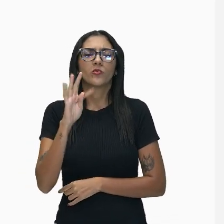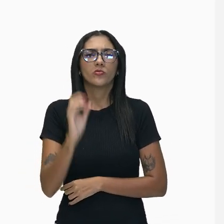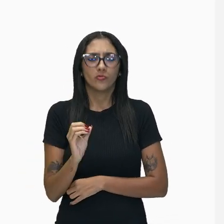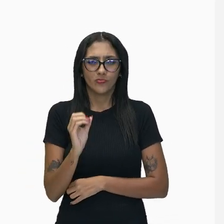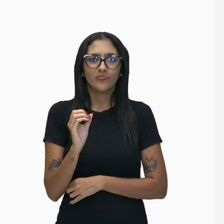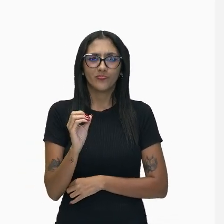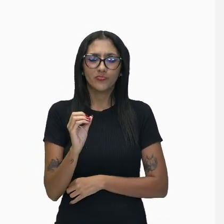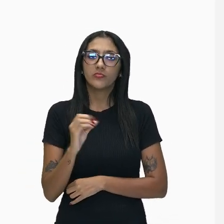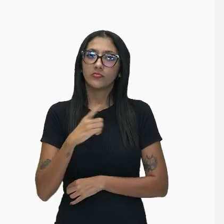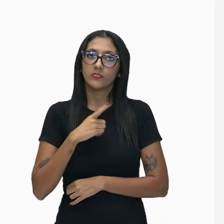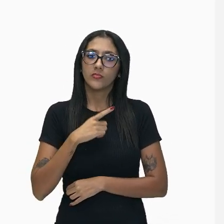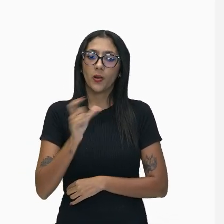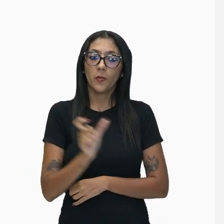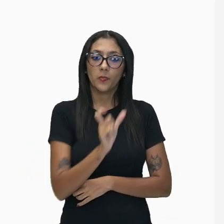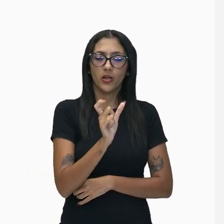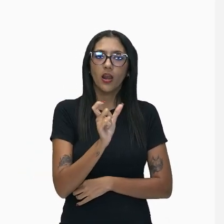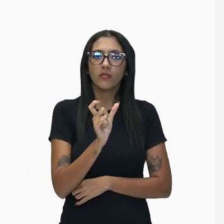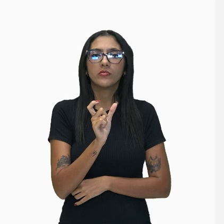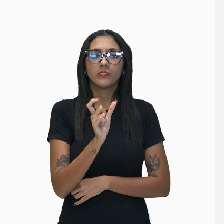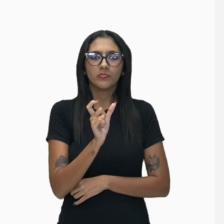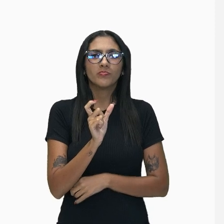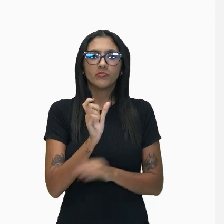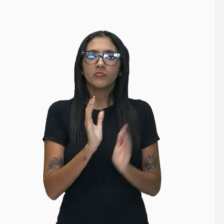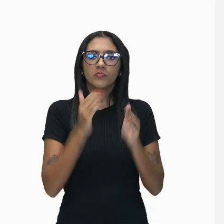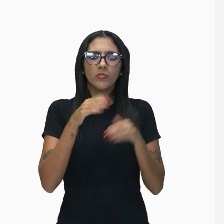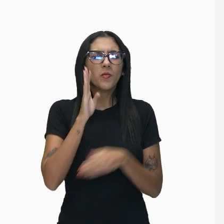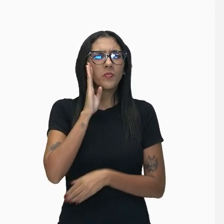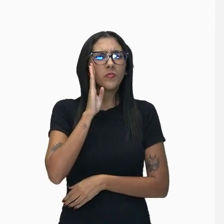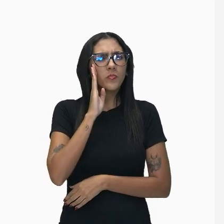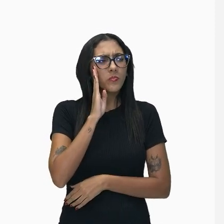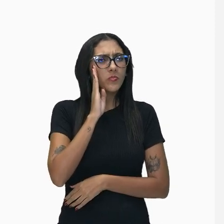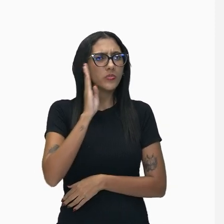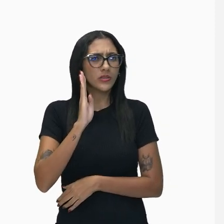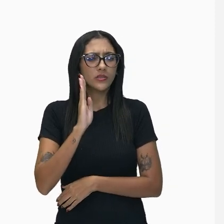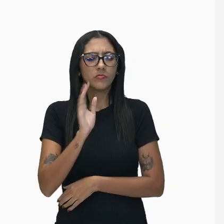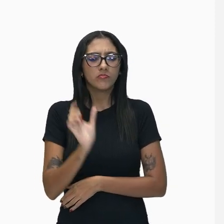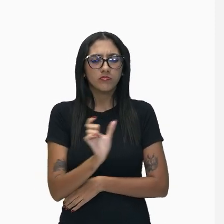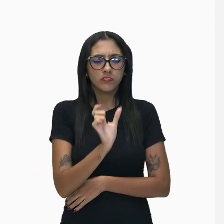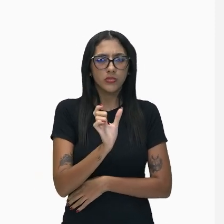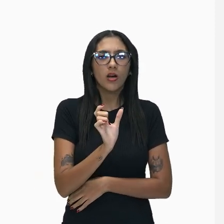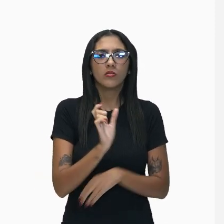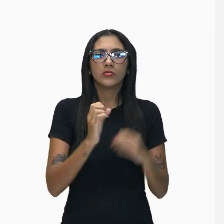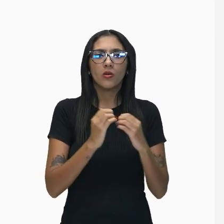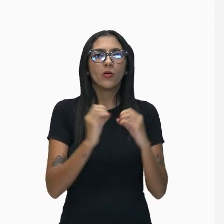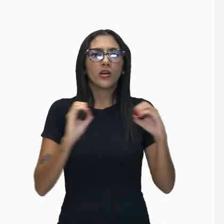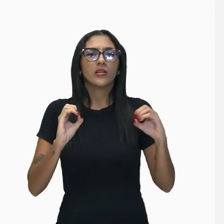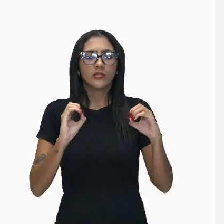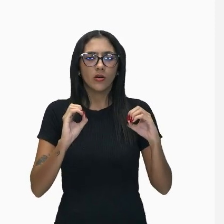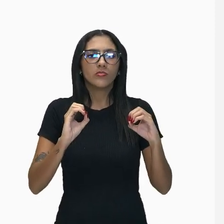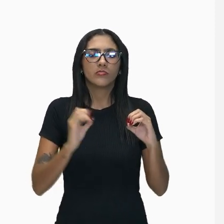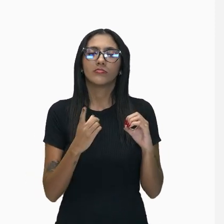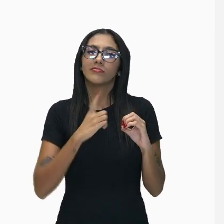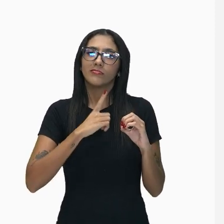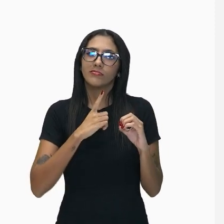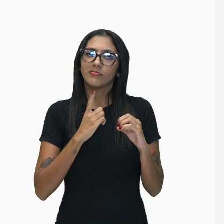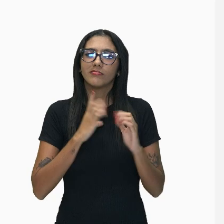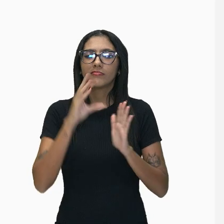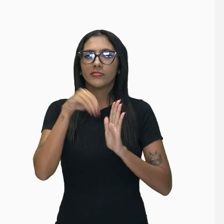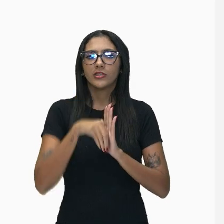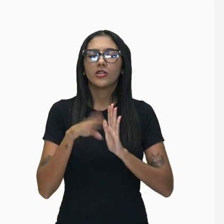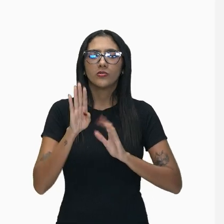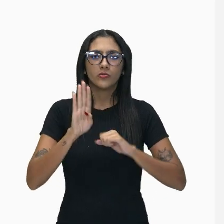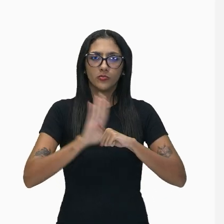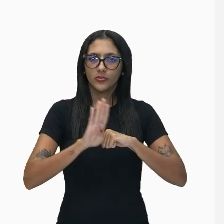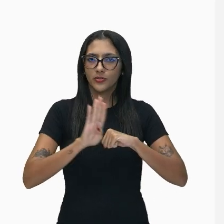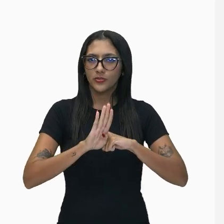núcleo, certo? Geralmente, não. No núcleo dessas funções sintáticas aí, nós temos um substantivo,